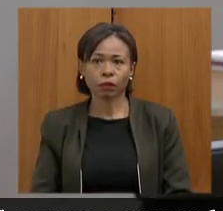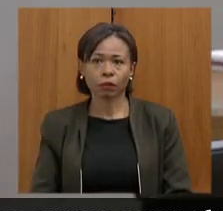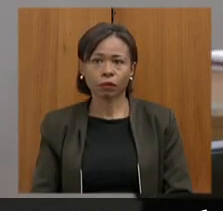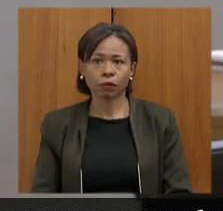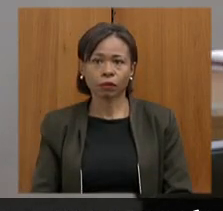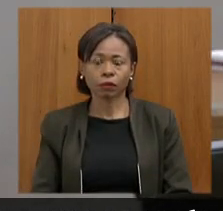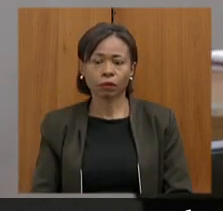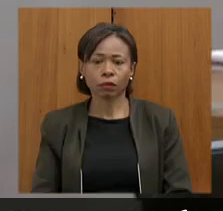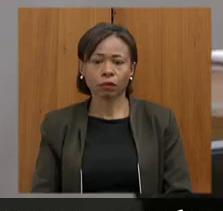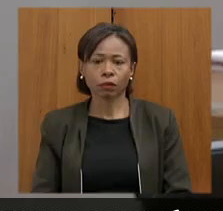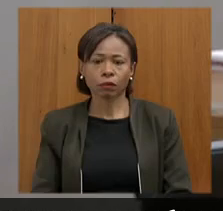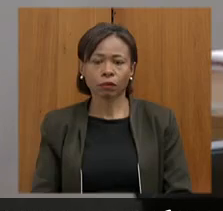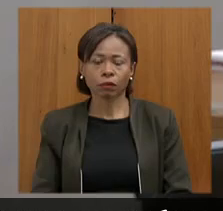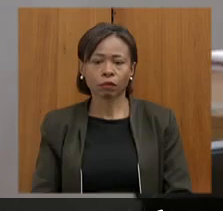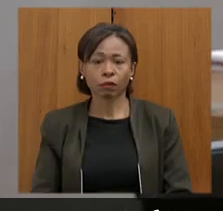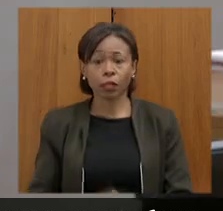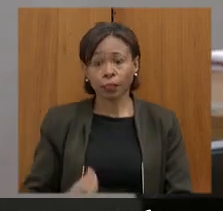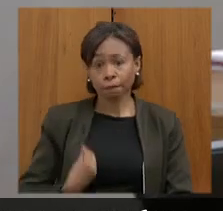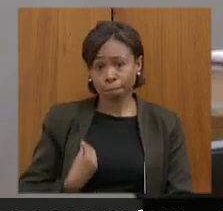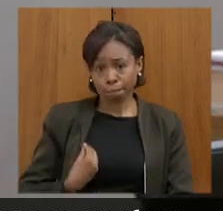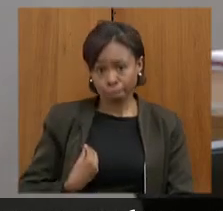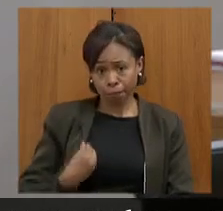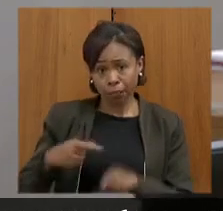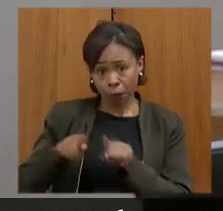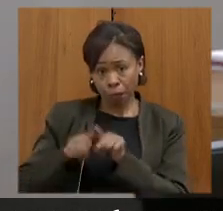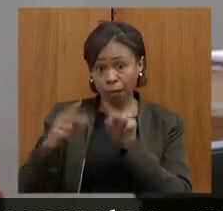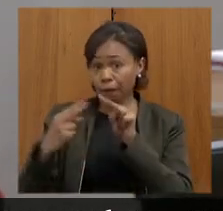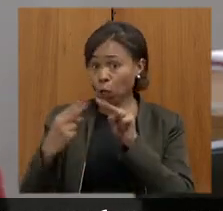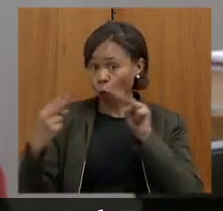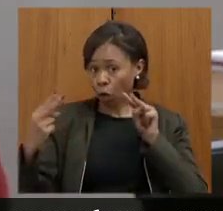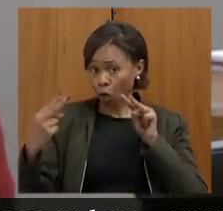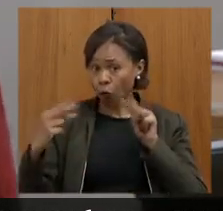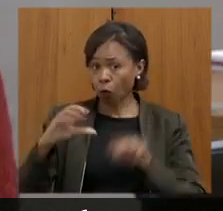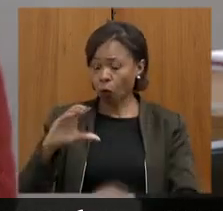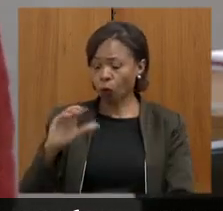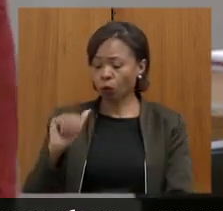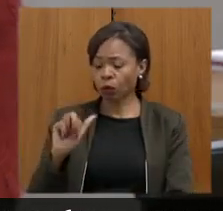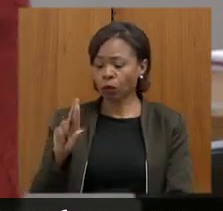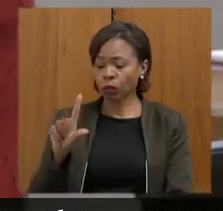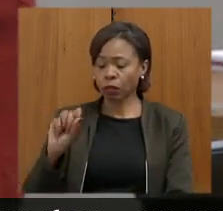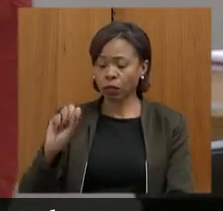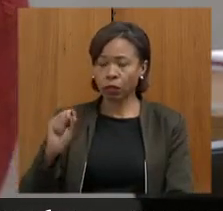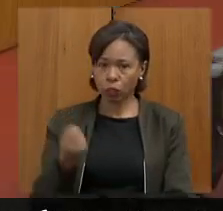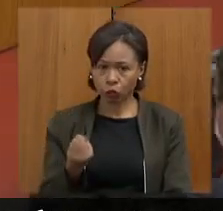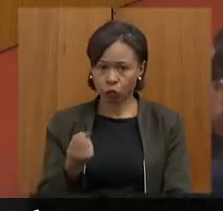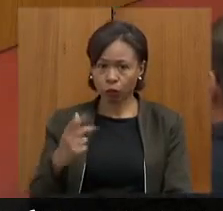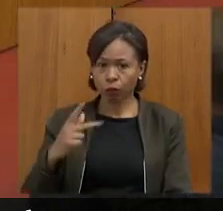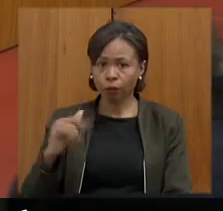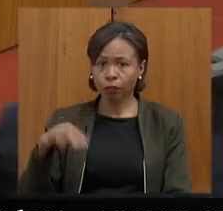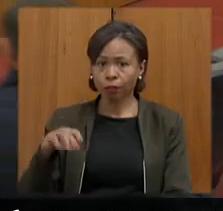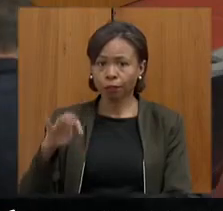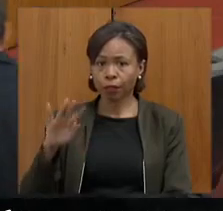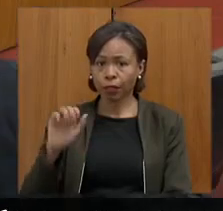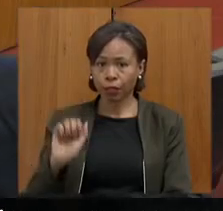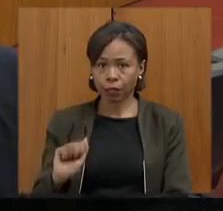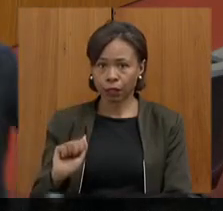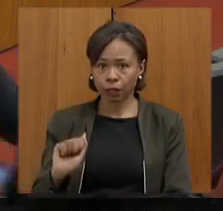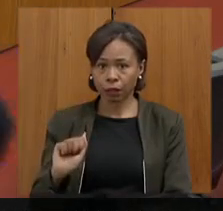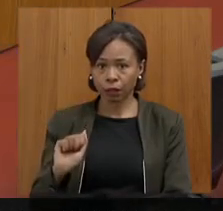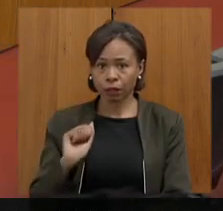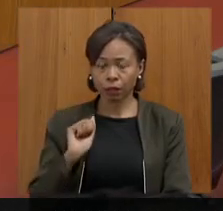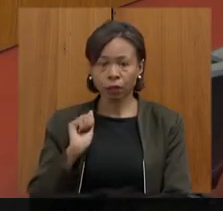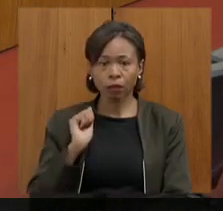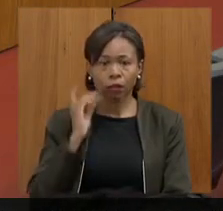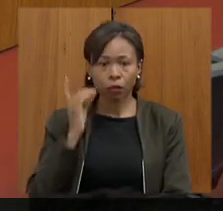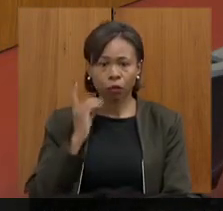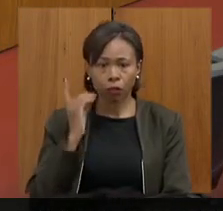Também conosco, virtualmente, o deputado Carlos Pimenta. Gente, quem é esse M26-119?